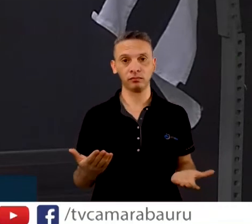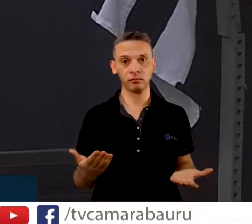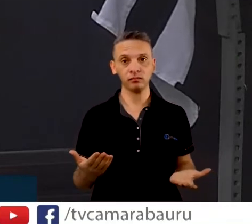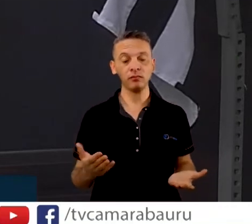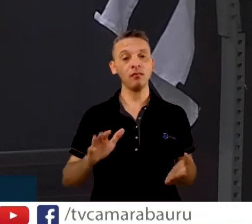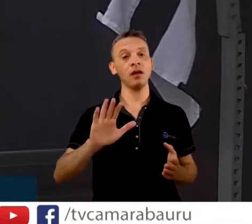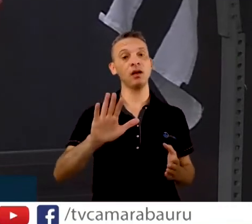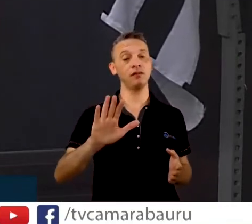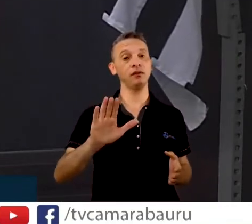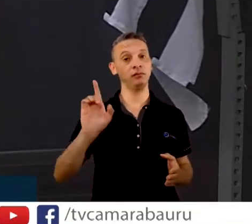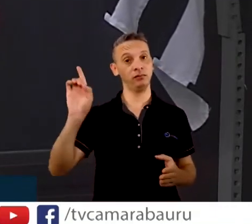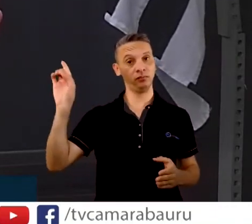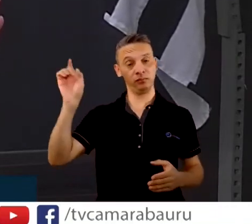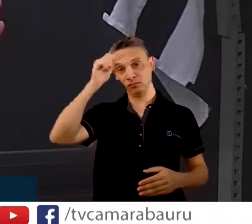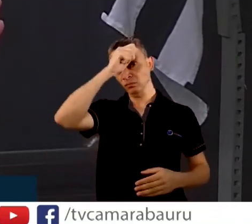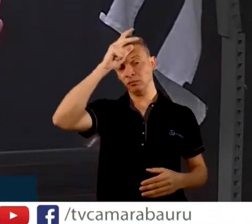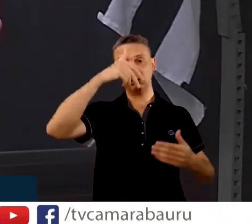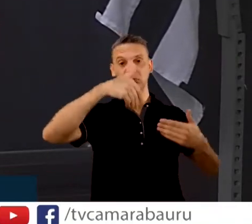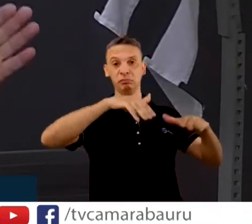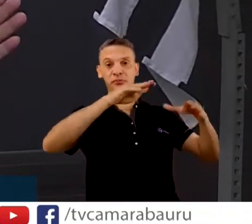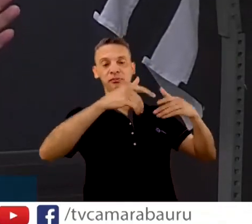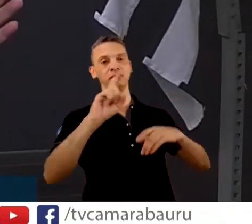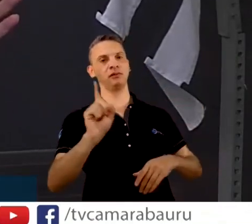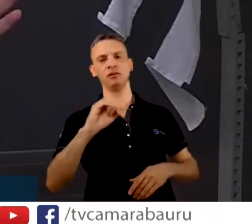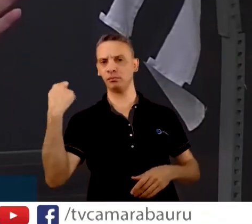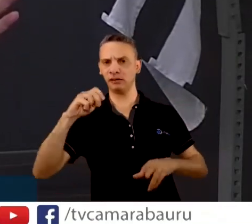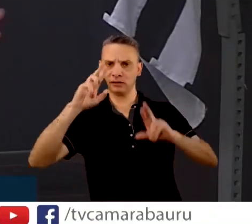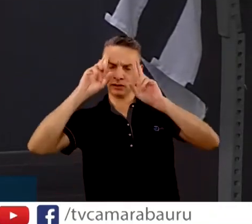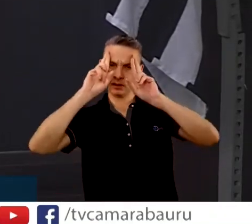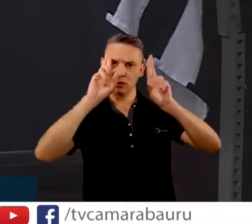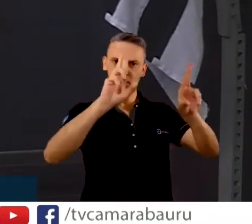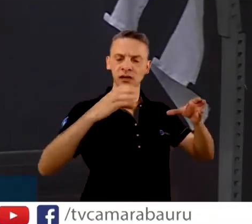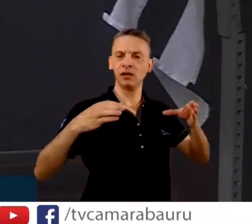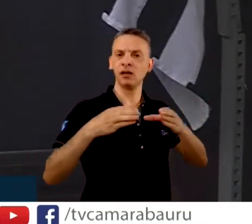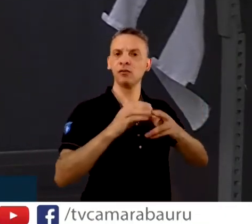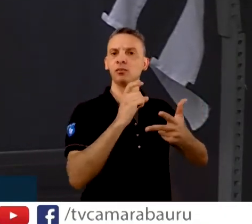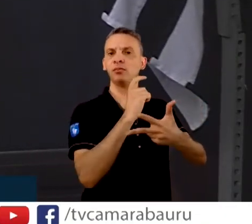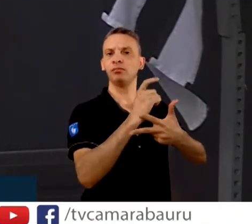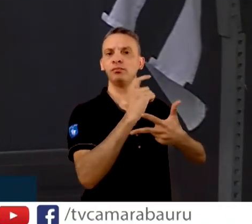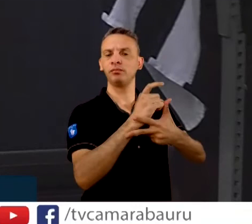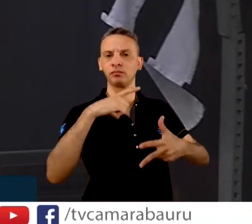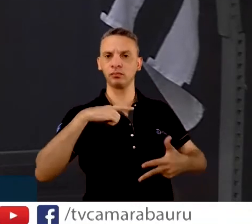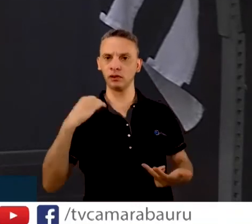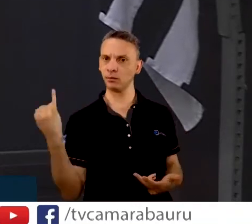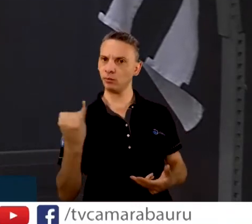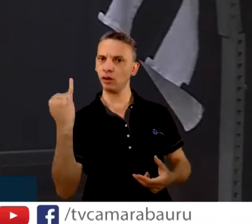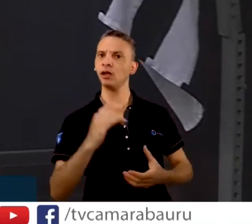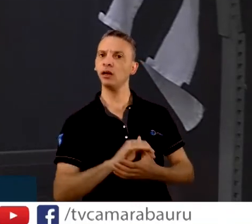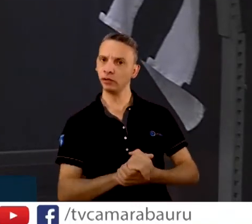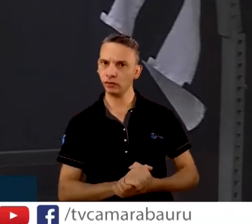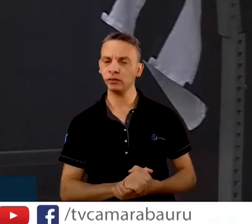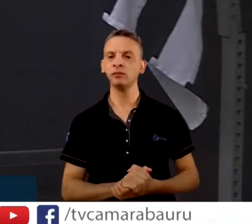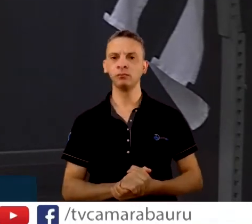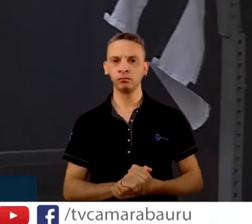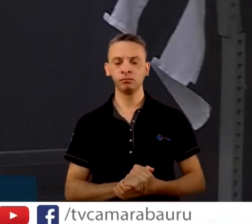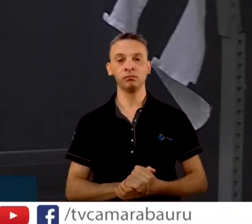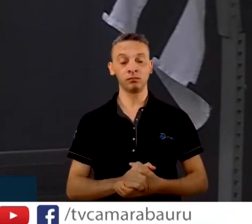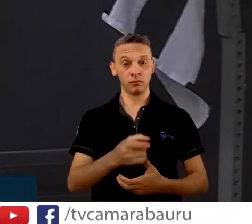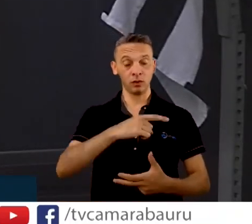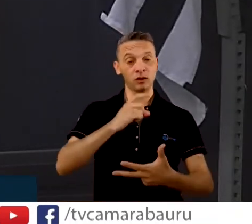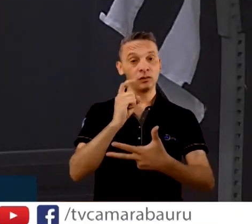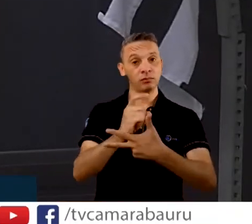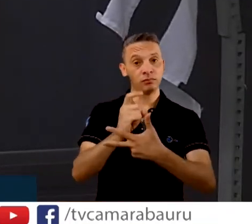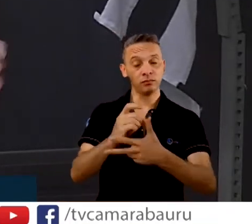é assim, tem que respeitar. O poder legislativo é um poder que eu creio, né, que a gente tem procurado aí se